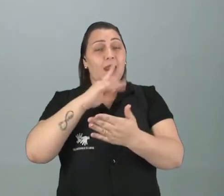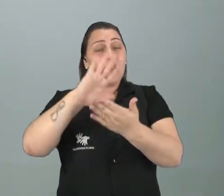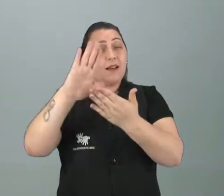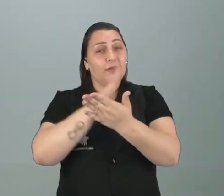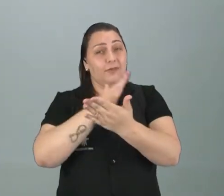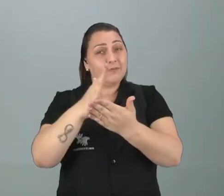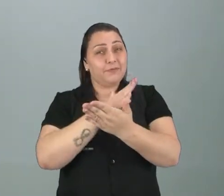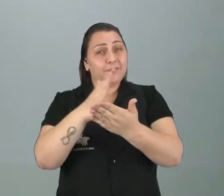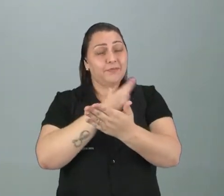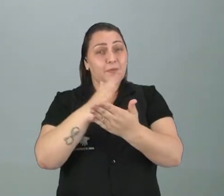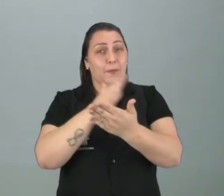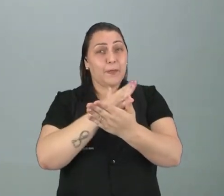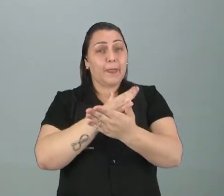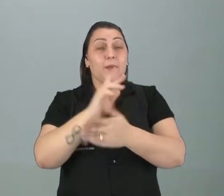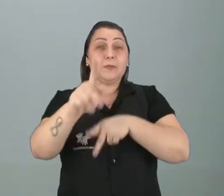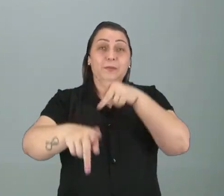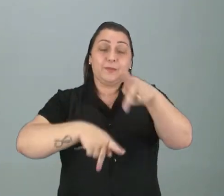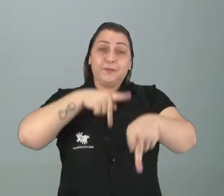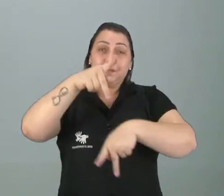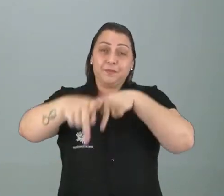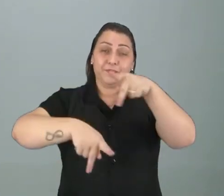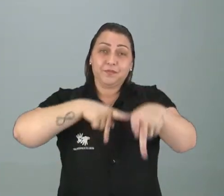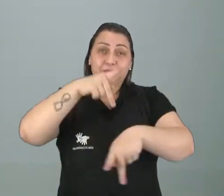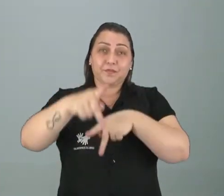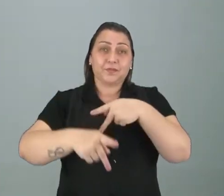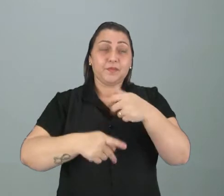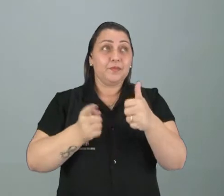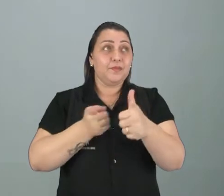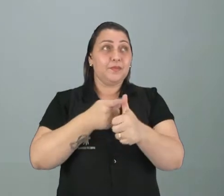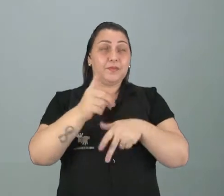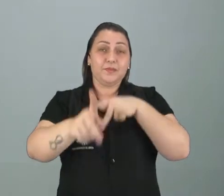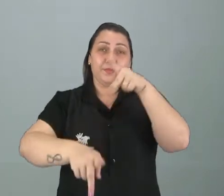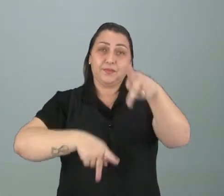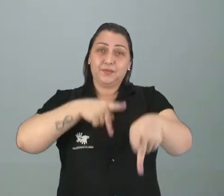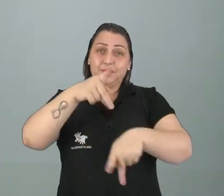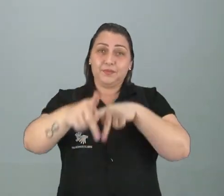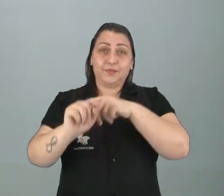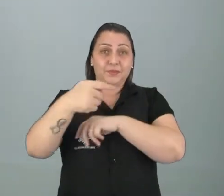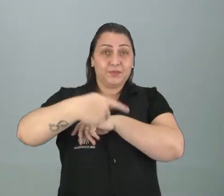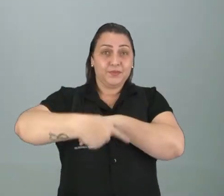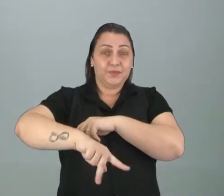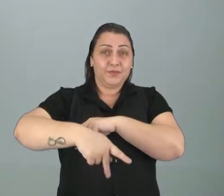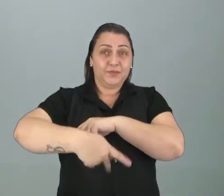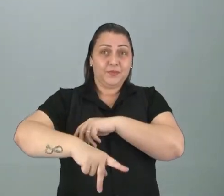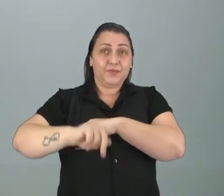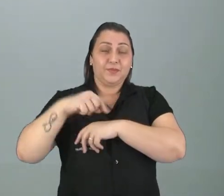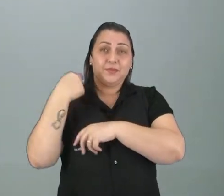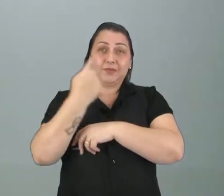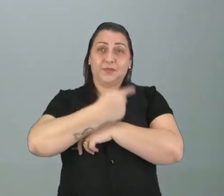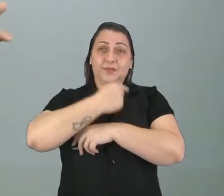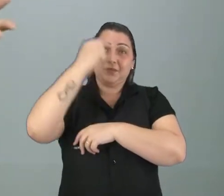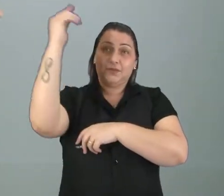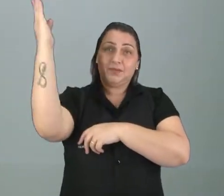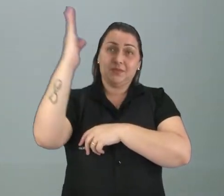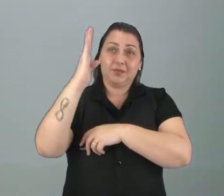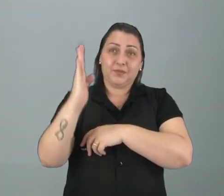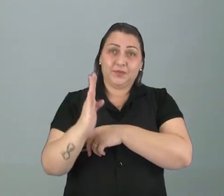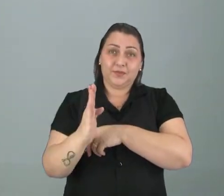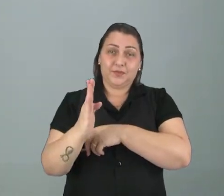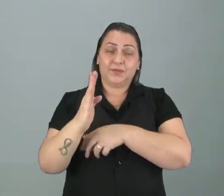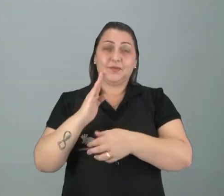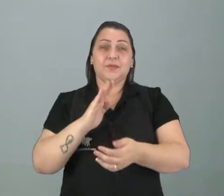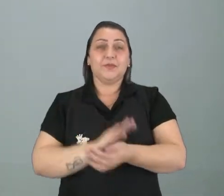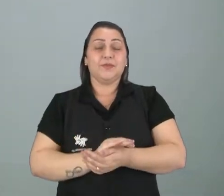festas dos povos, né? Os primeiros povos daqui, do nosso Brasil, né?